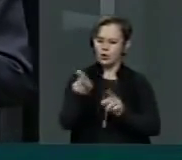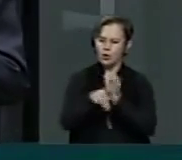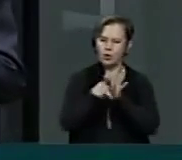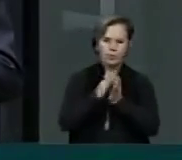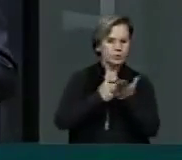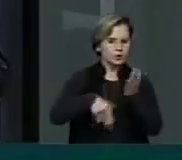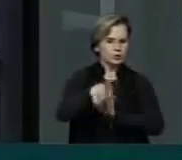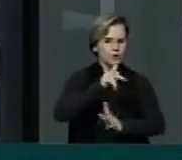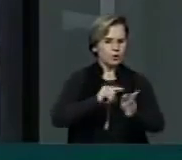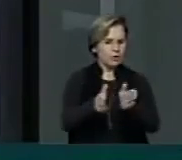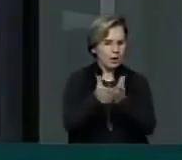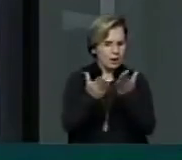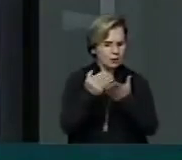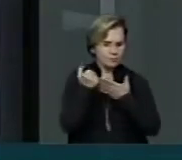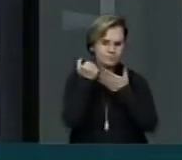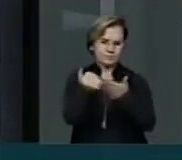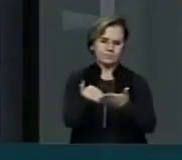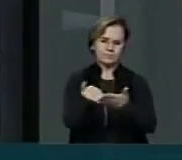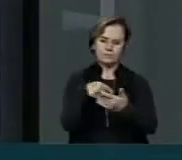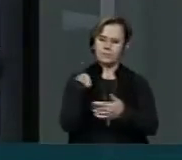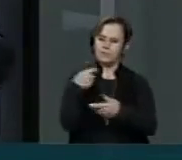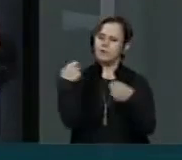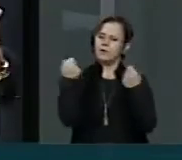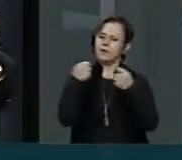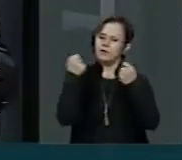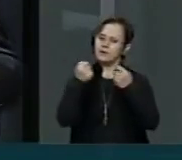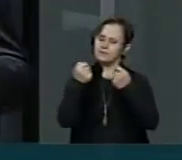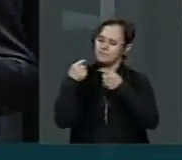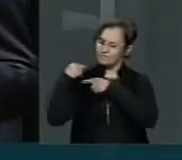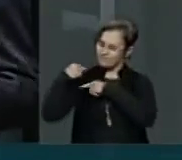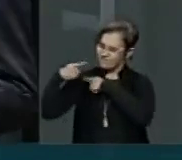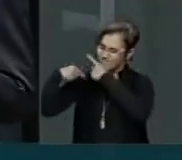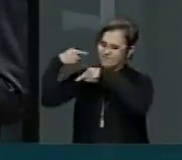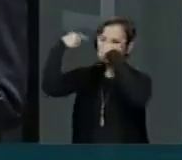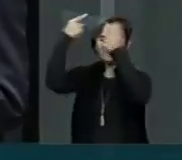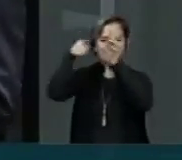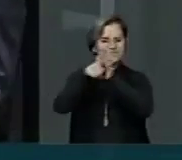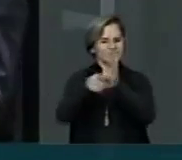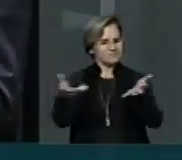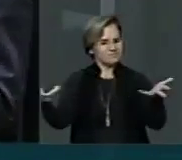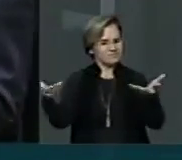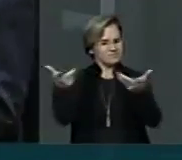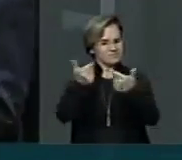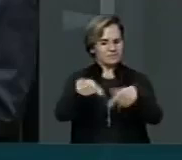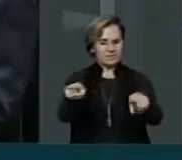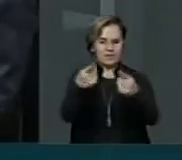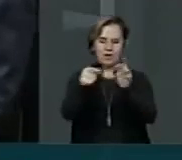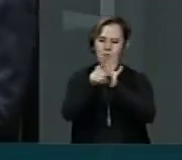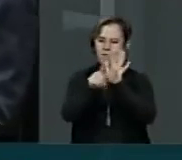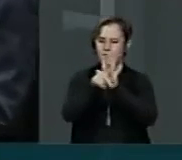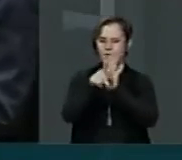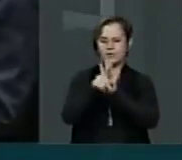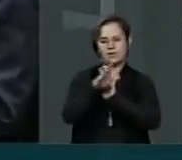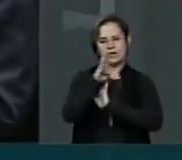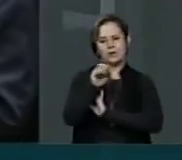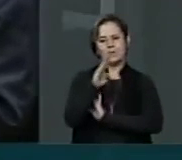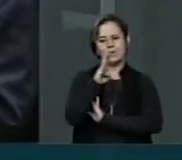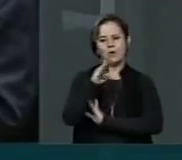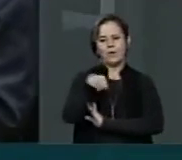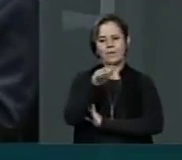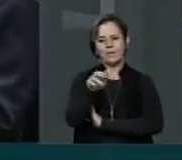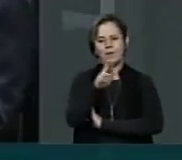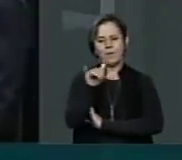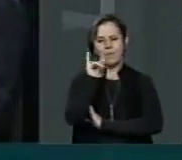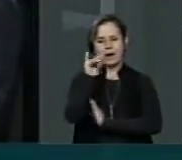devemos, fundamentalmente, a evolução, a grandeza do estilo musical, ao Bob Marley, que